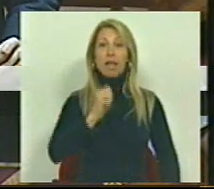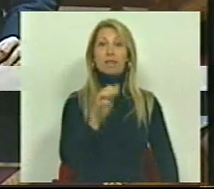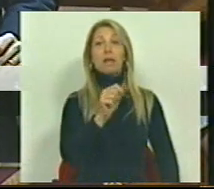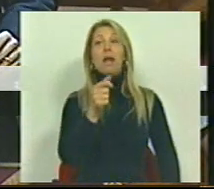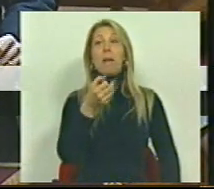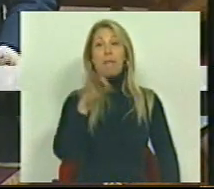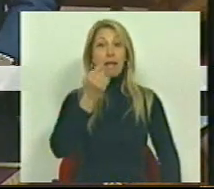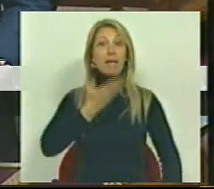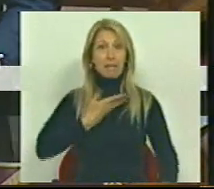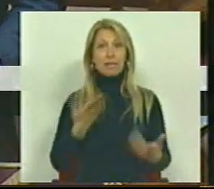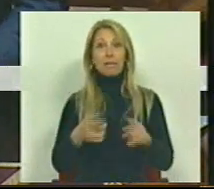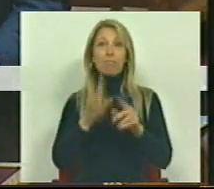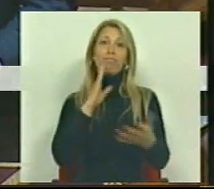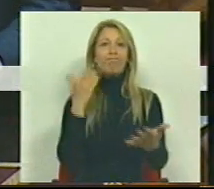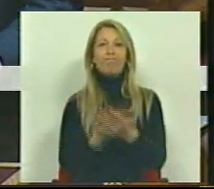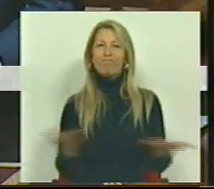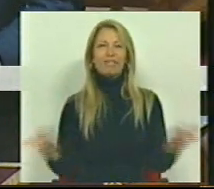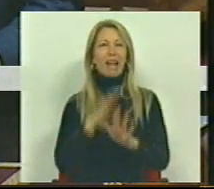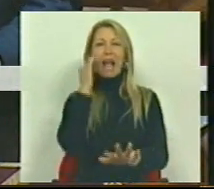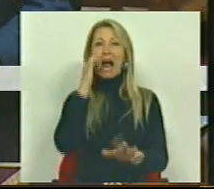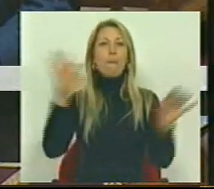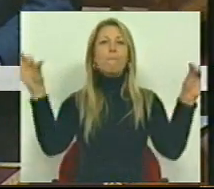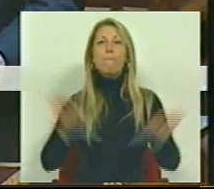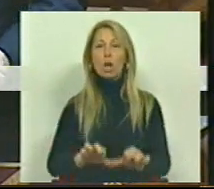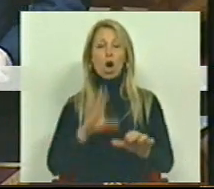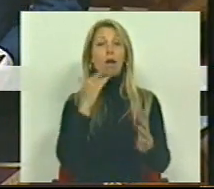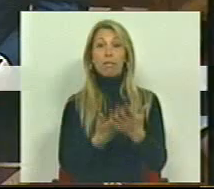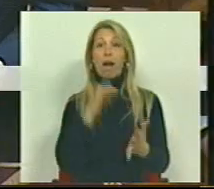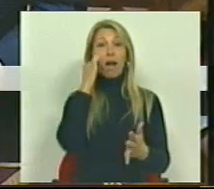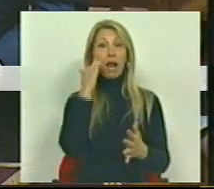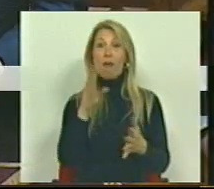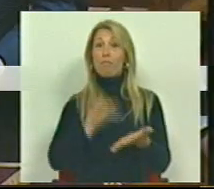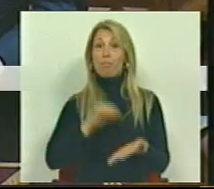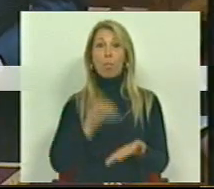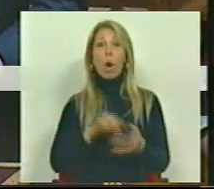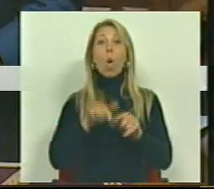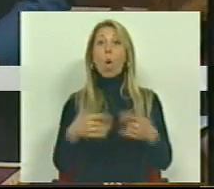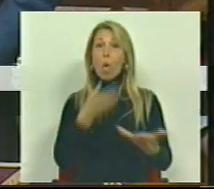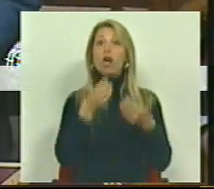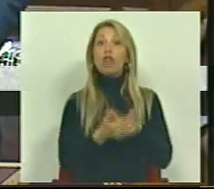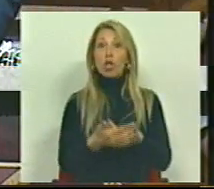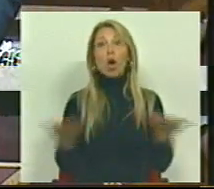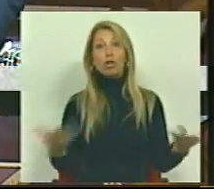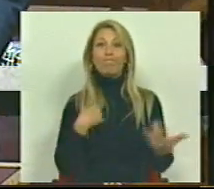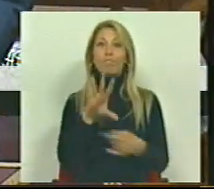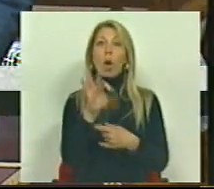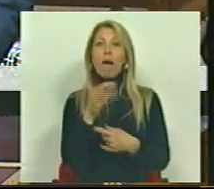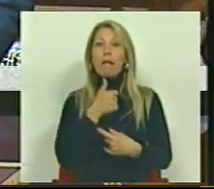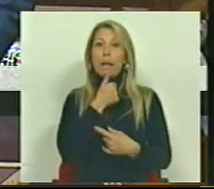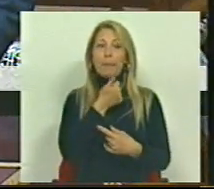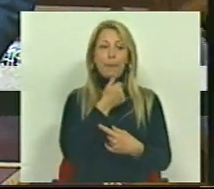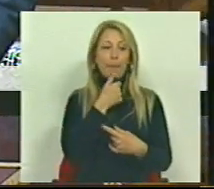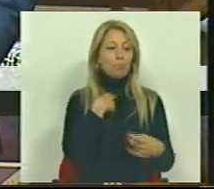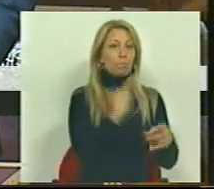idosos agravou-se de uma forma significativa. Agravou a pobreza. Há hoje idosos que têm que optar entre comer ou comprar os